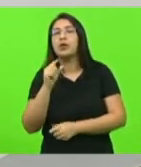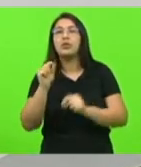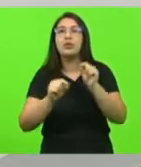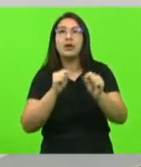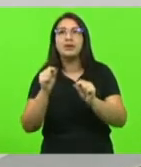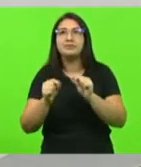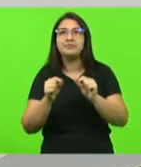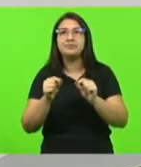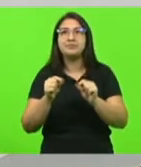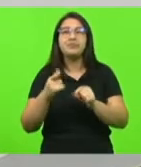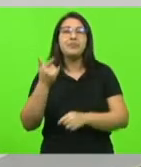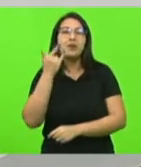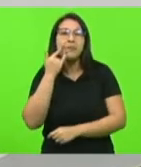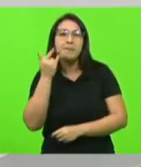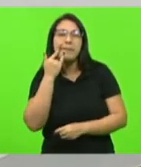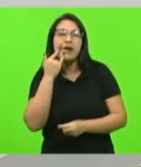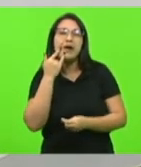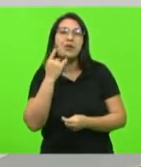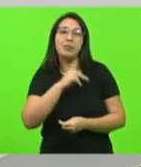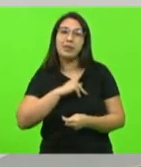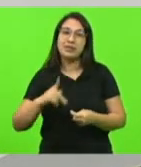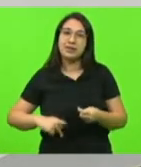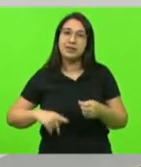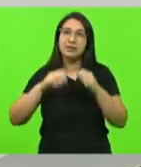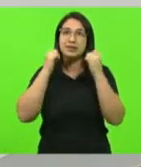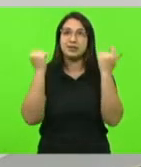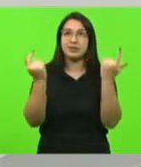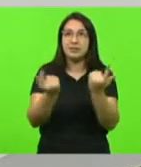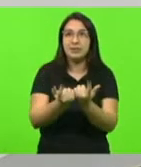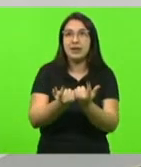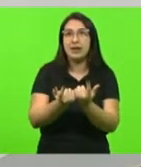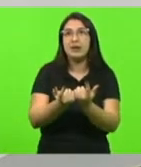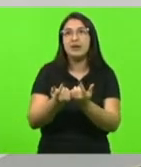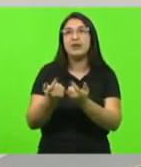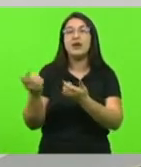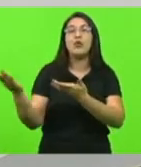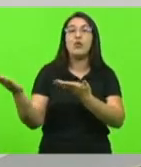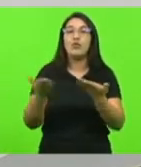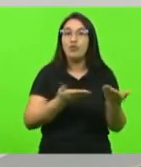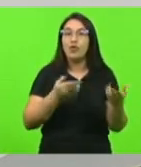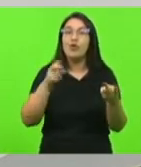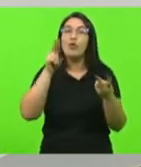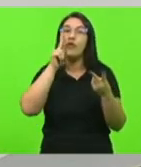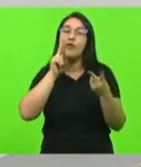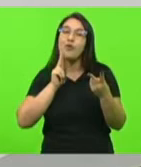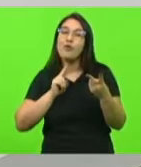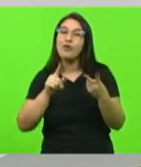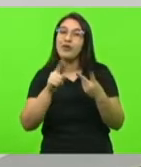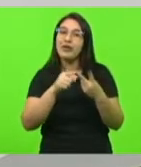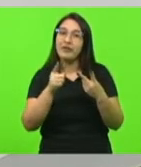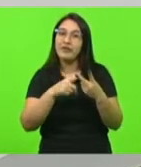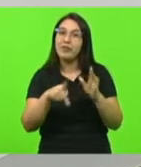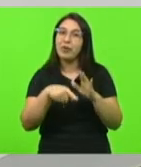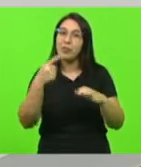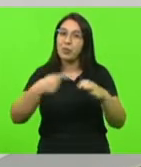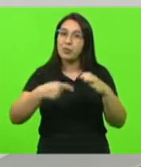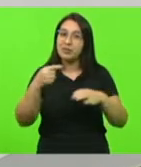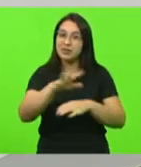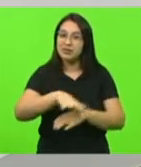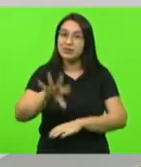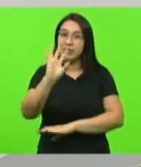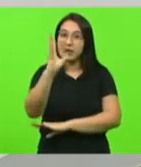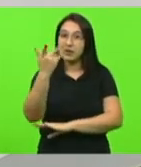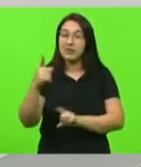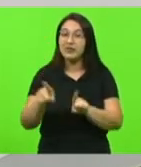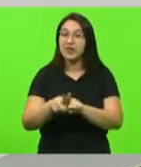Mauro de Nardau presidente da Assembleia Legislativa fizemos com o Ivan Nath da Comissão do Meio Ambiente e do padre Pedro